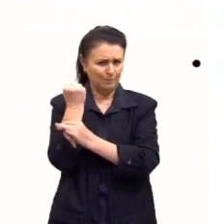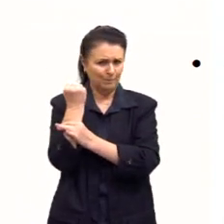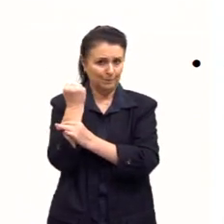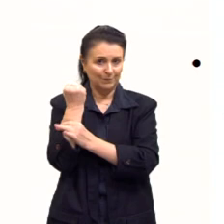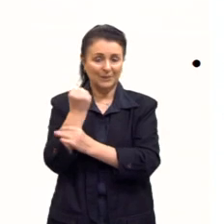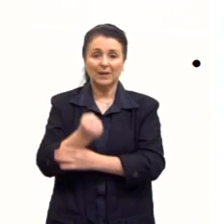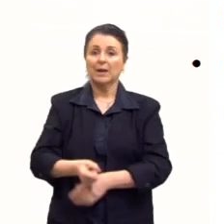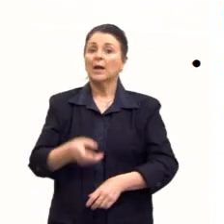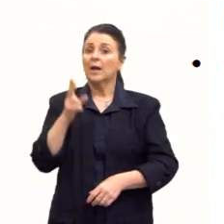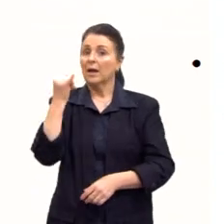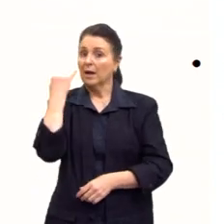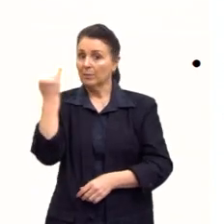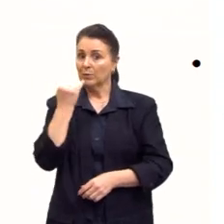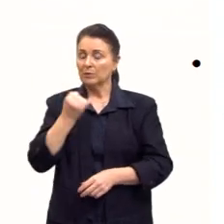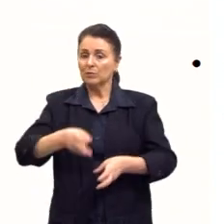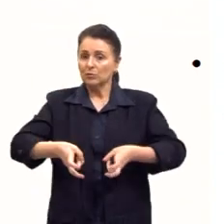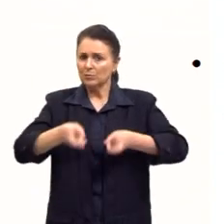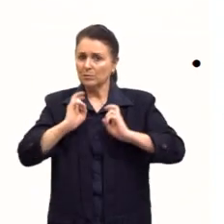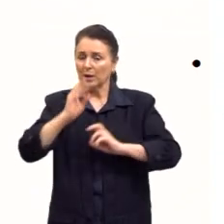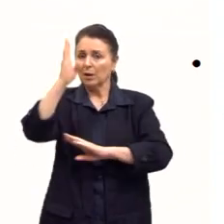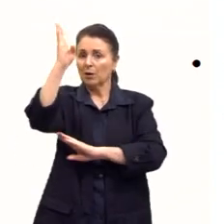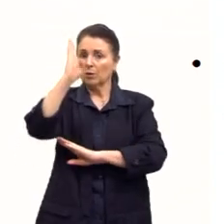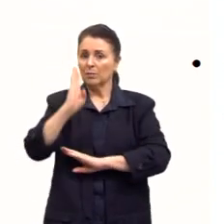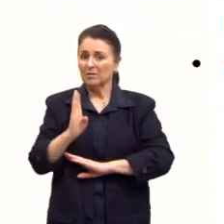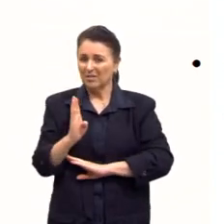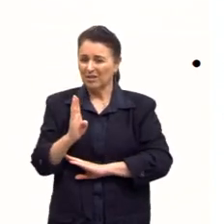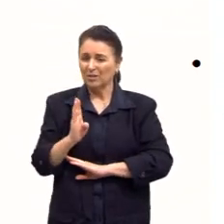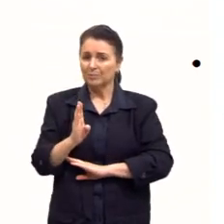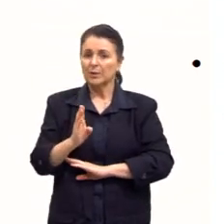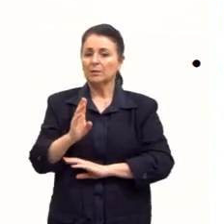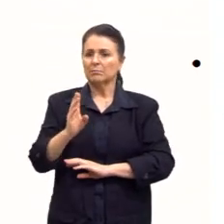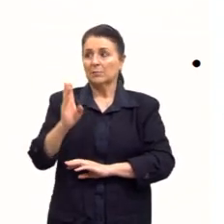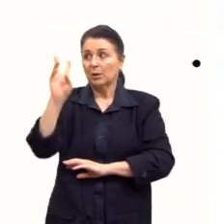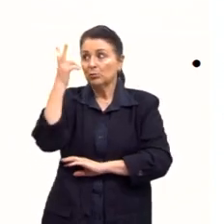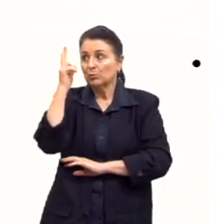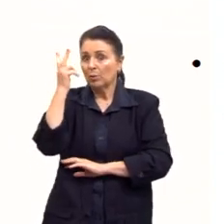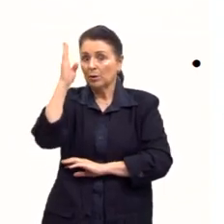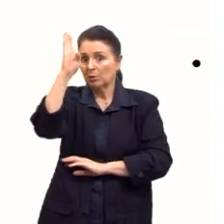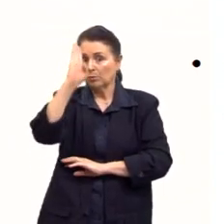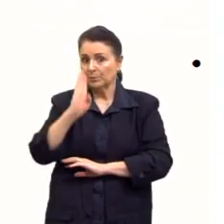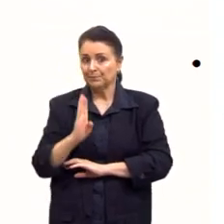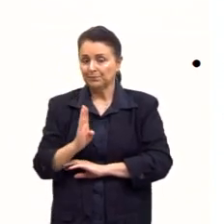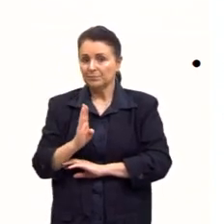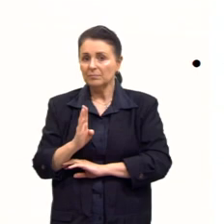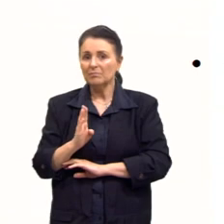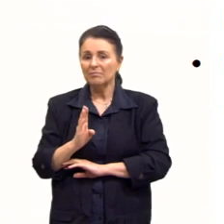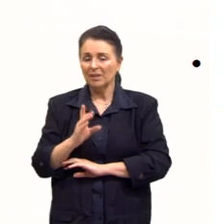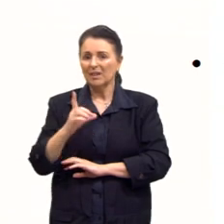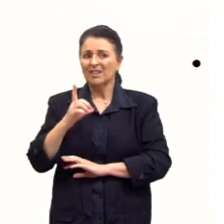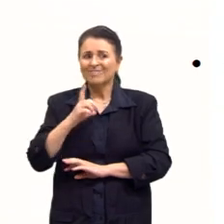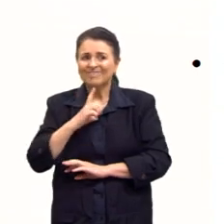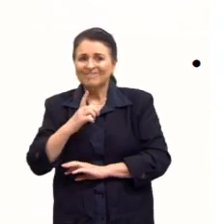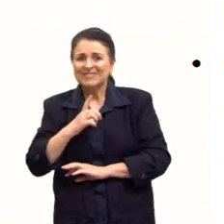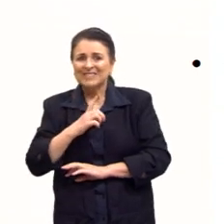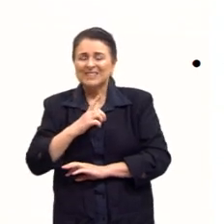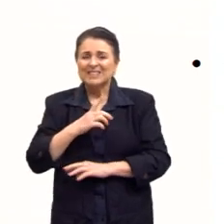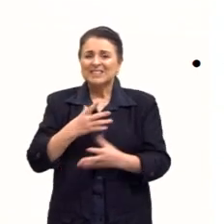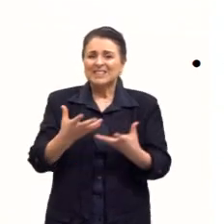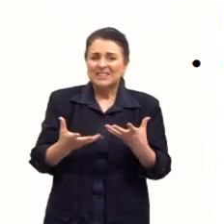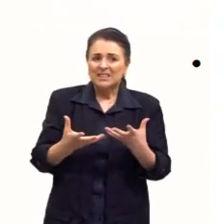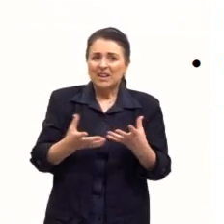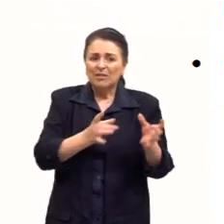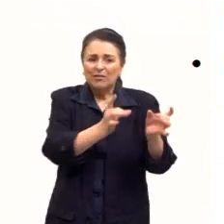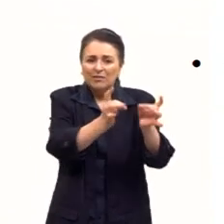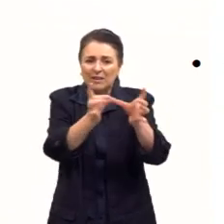isso. O Brasil, quando ele volta e meia na nossa história, o Brasil fica nessa posição de vender